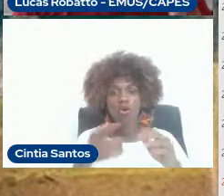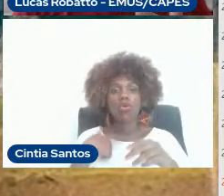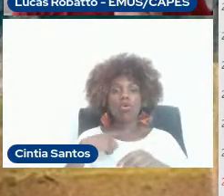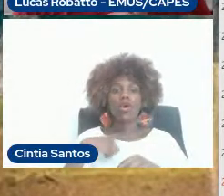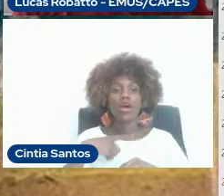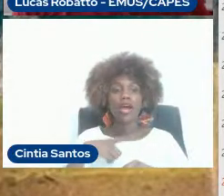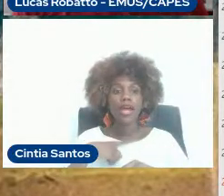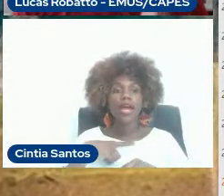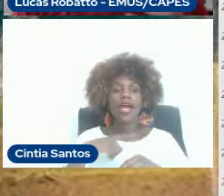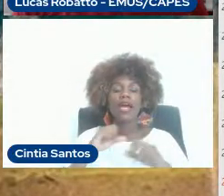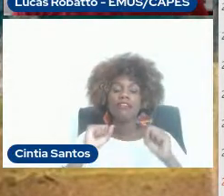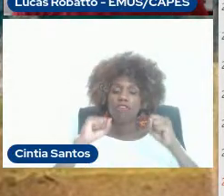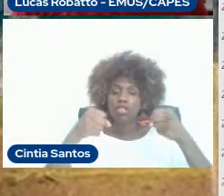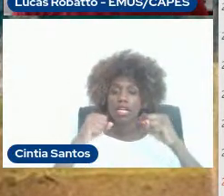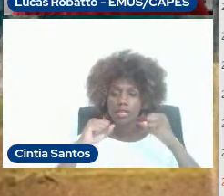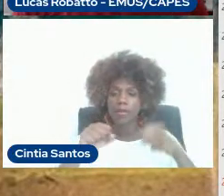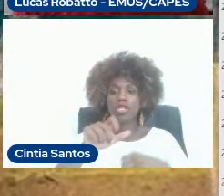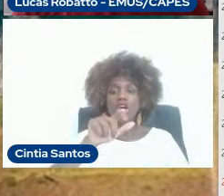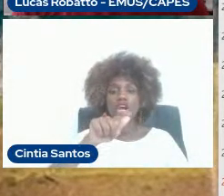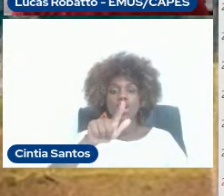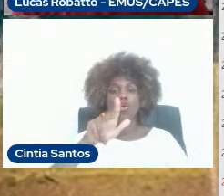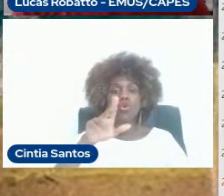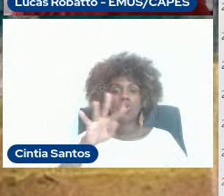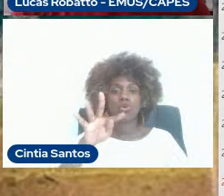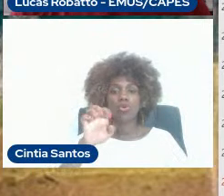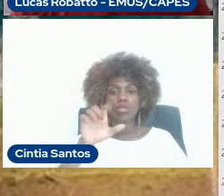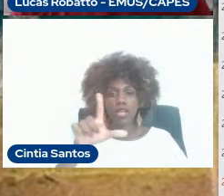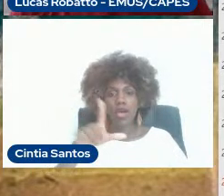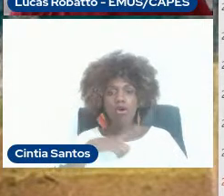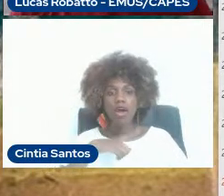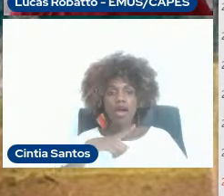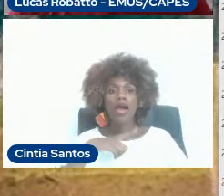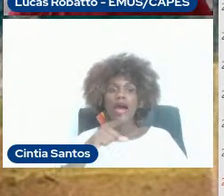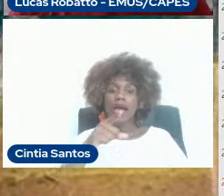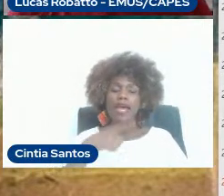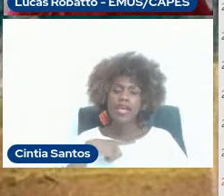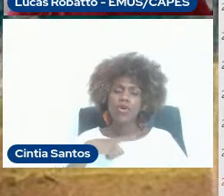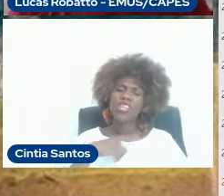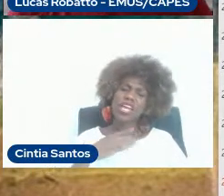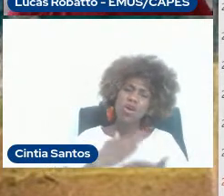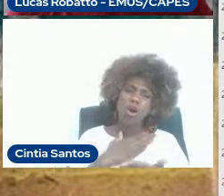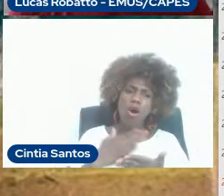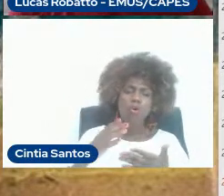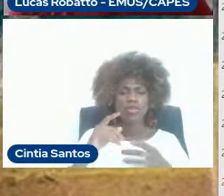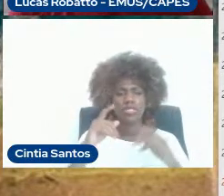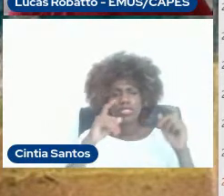aliado à coluna com abaixamento de ombro. Eu tenho alguns vídeos